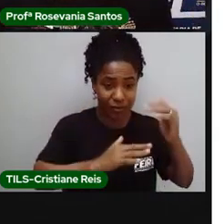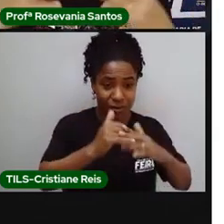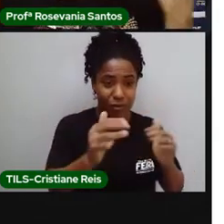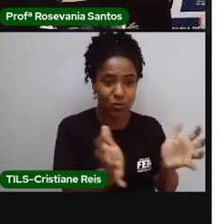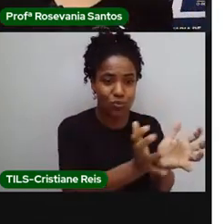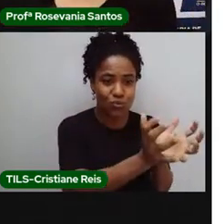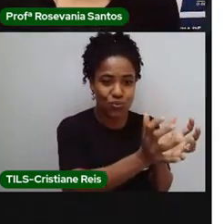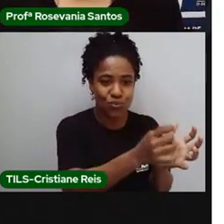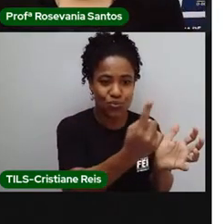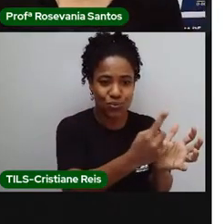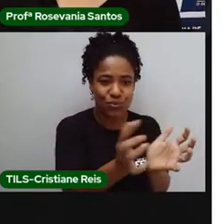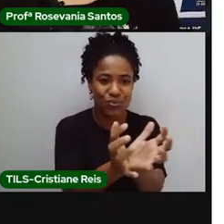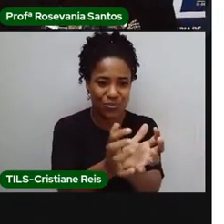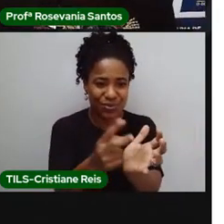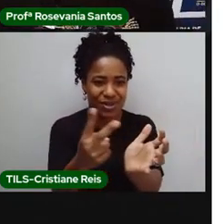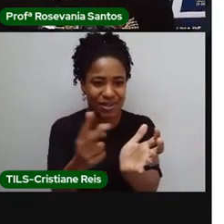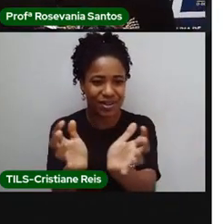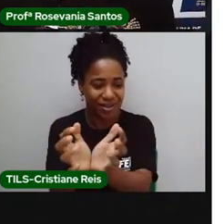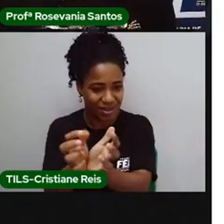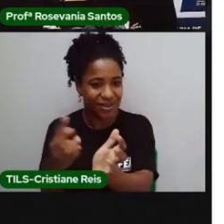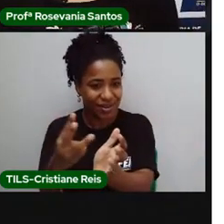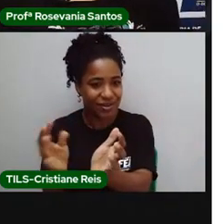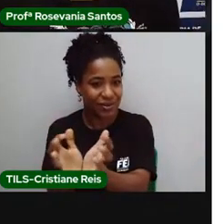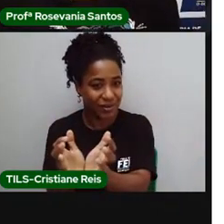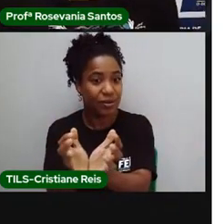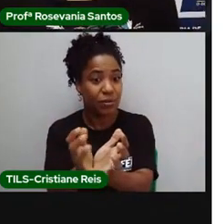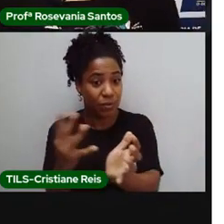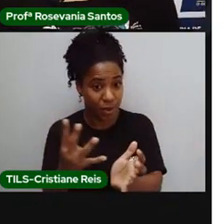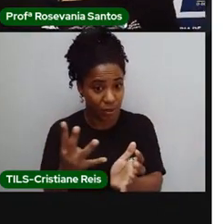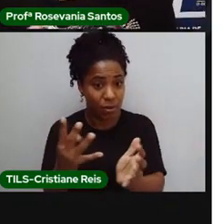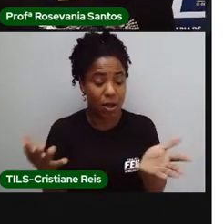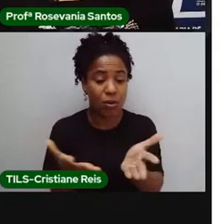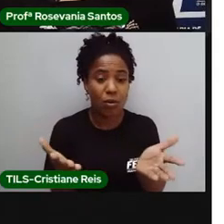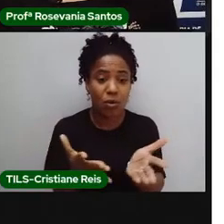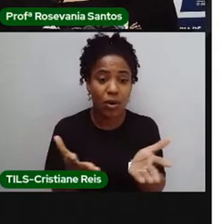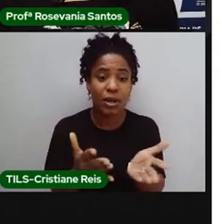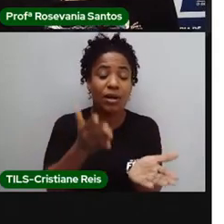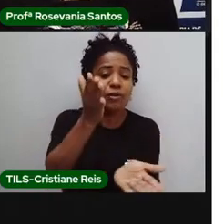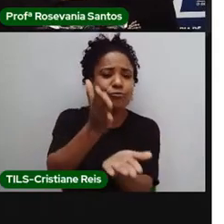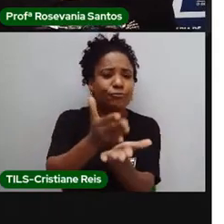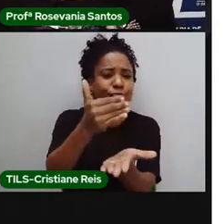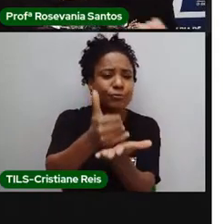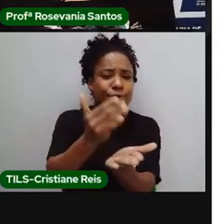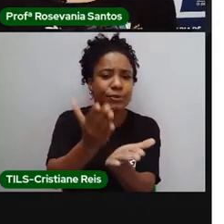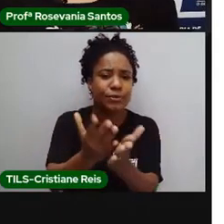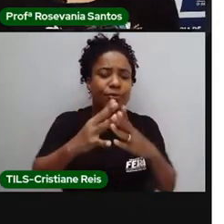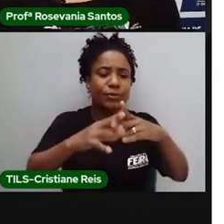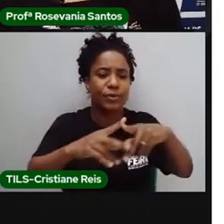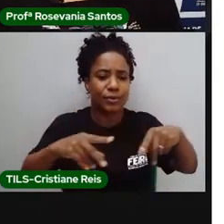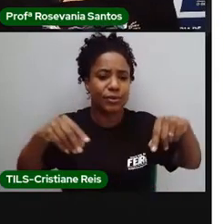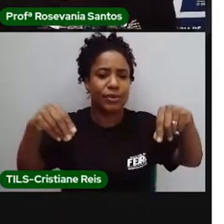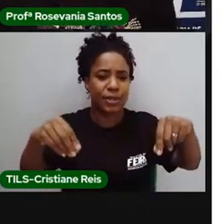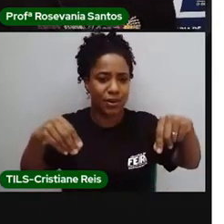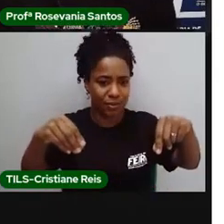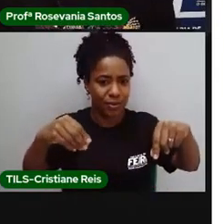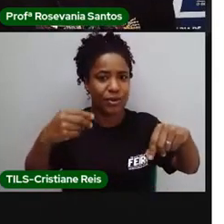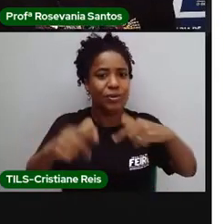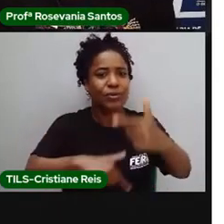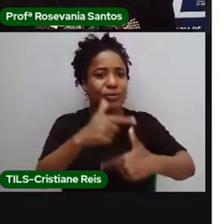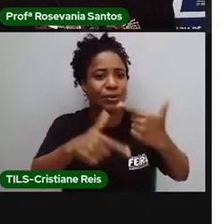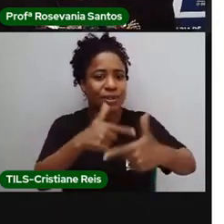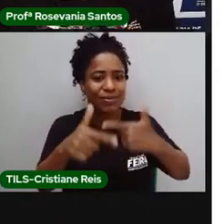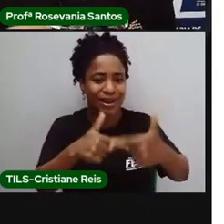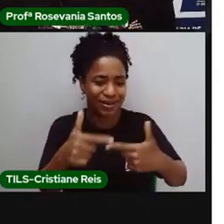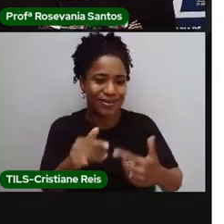divisão por setor da economia. E nós vamos falar agora, a divisão territorial do trabalho. Eu um exemplo do Brasil e